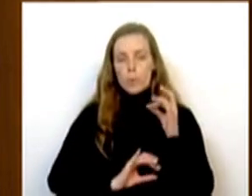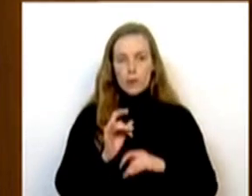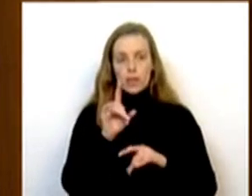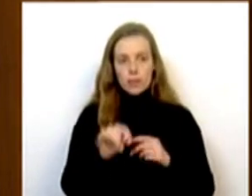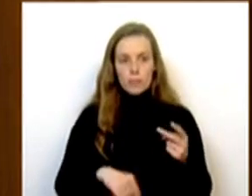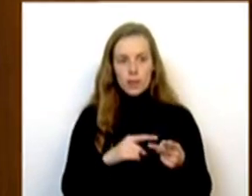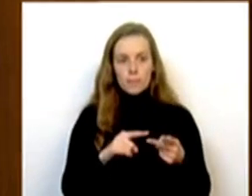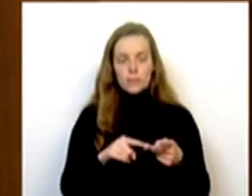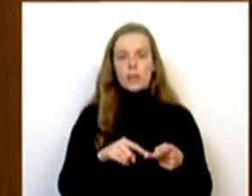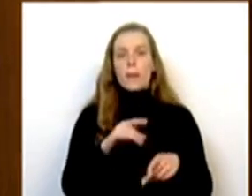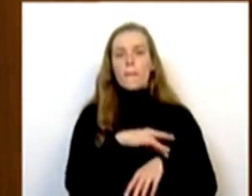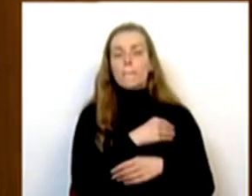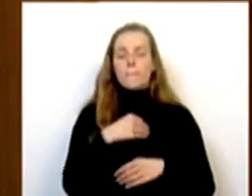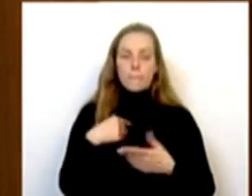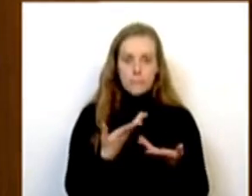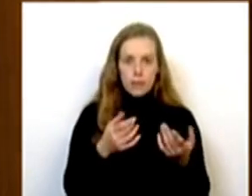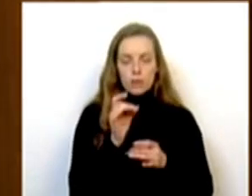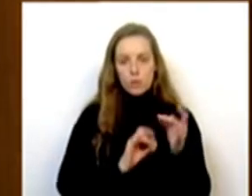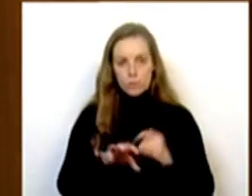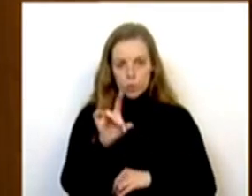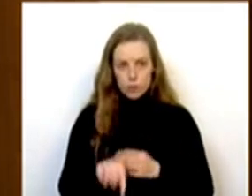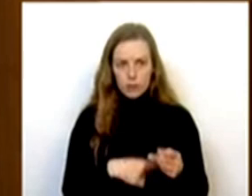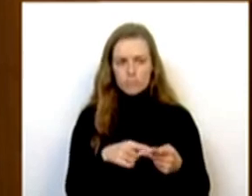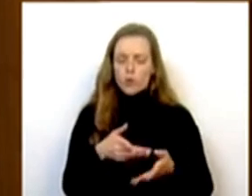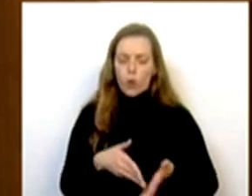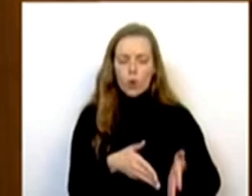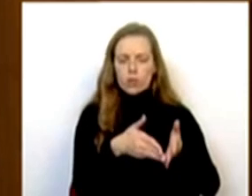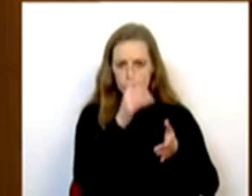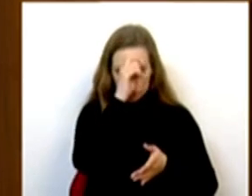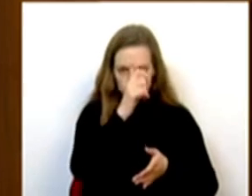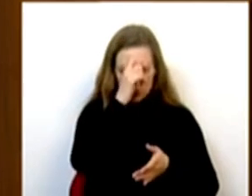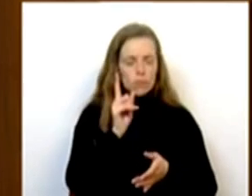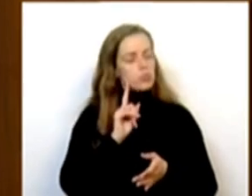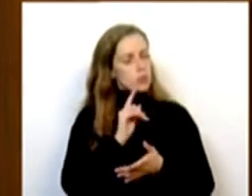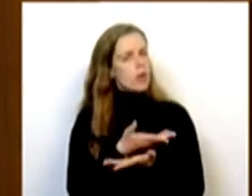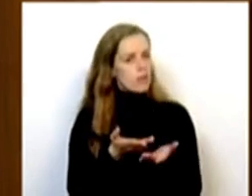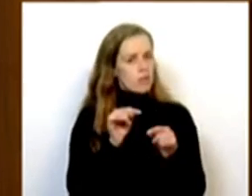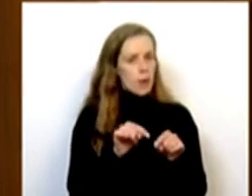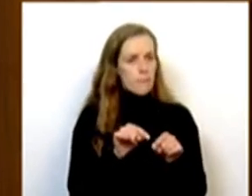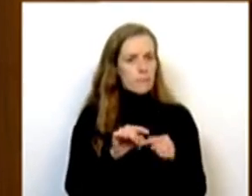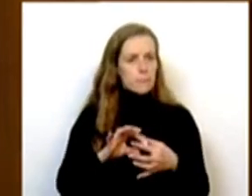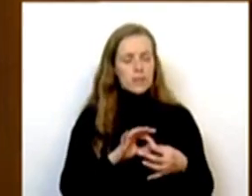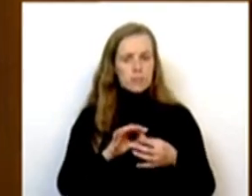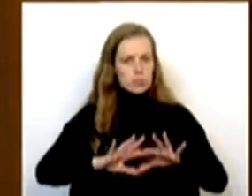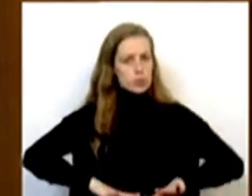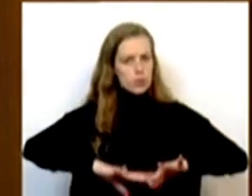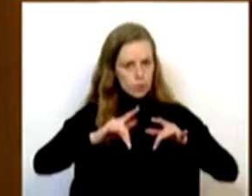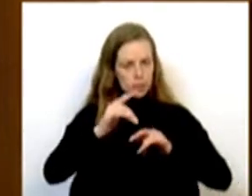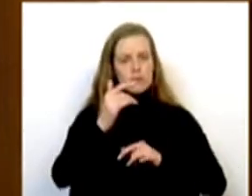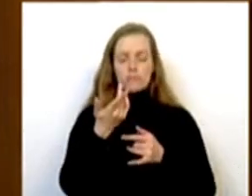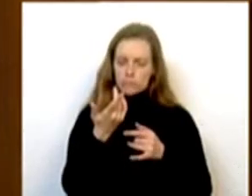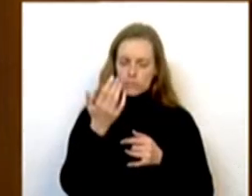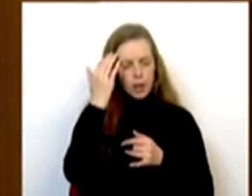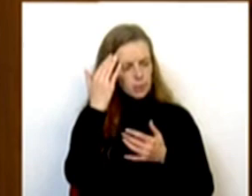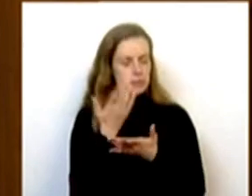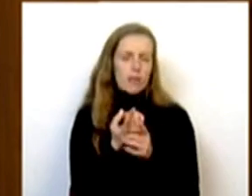Esta participação tem seguido orientações claras. Os projetos e programas conjuntos e colaborativos de desenvolvimento de capacidades,